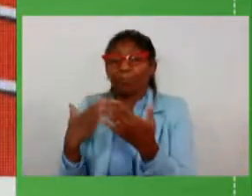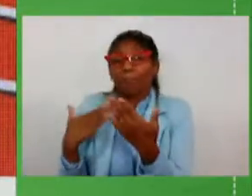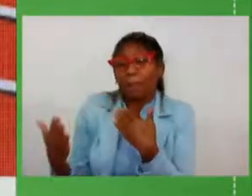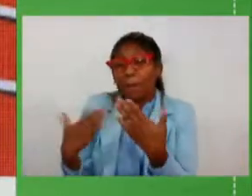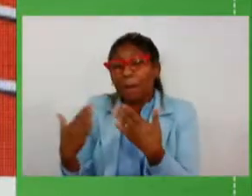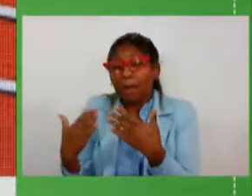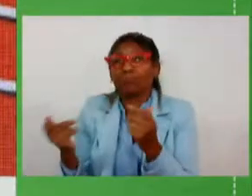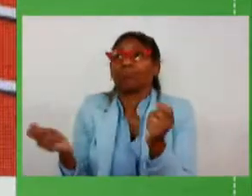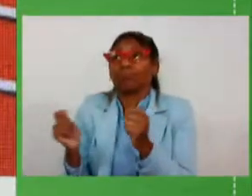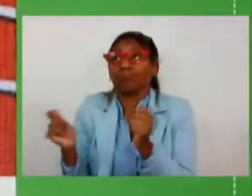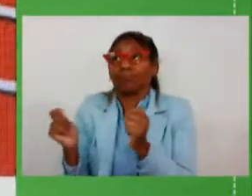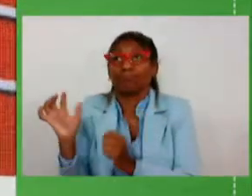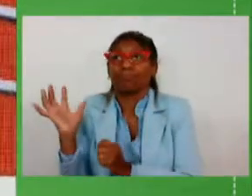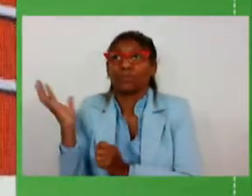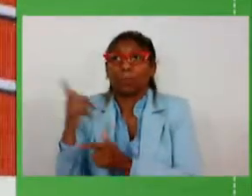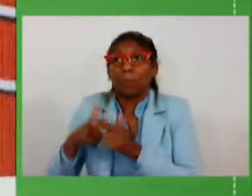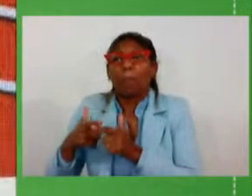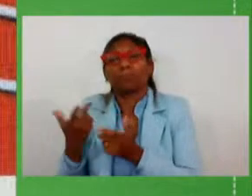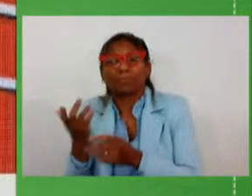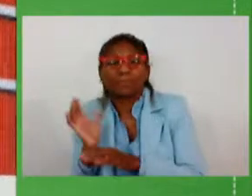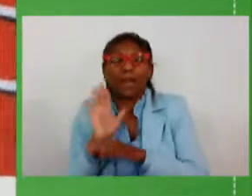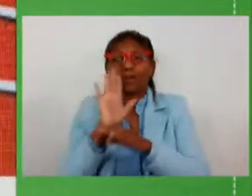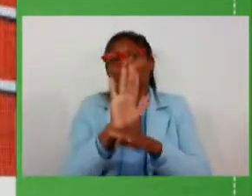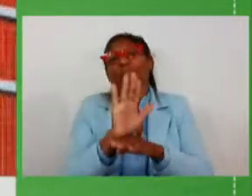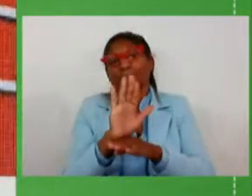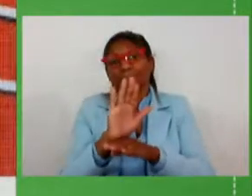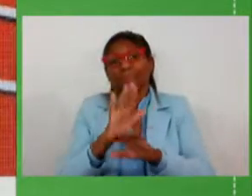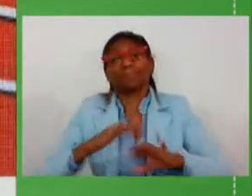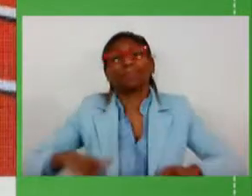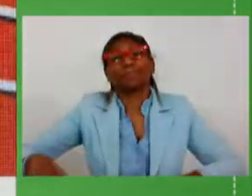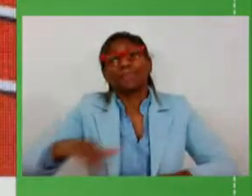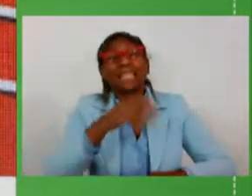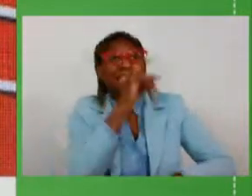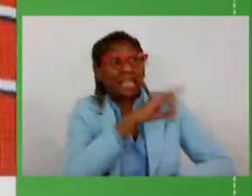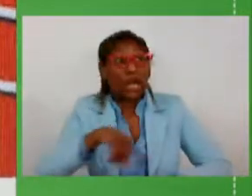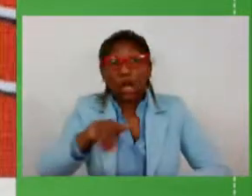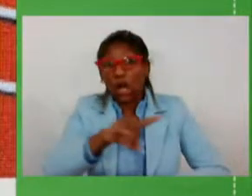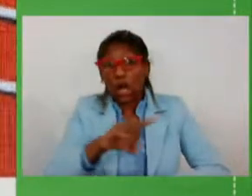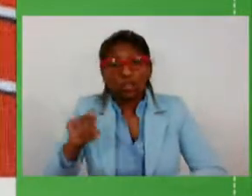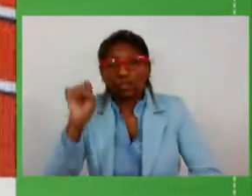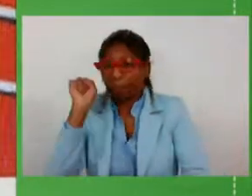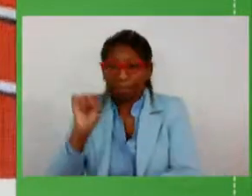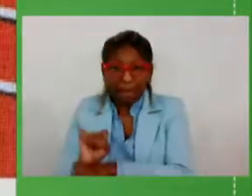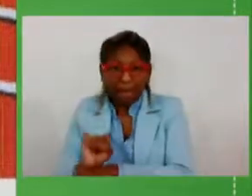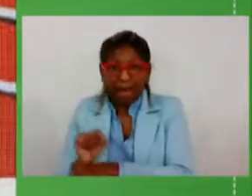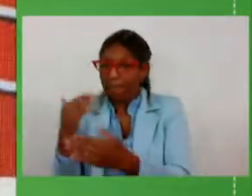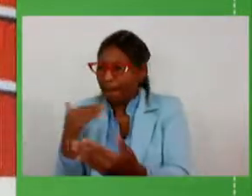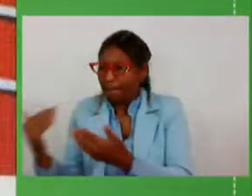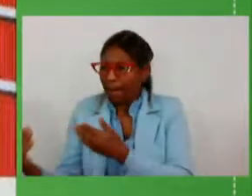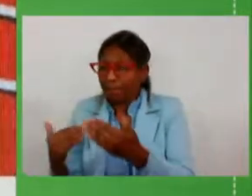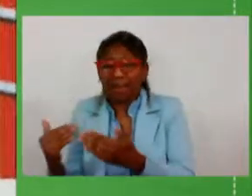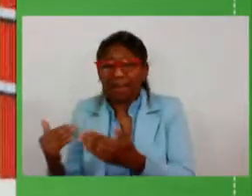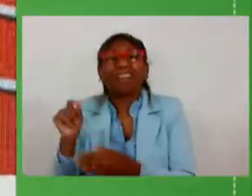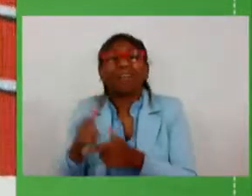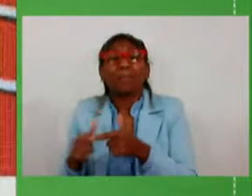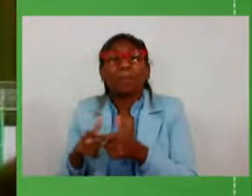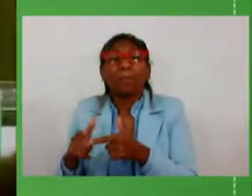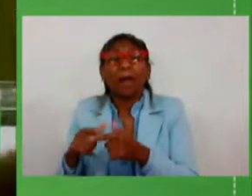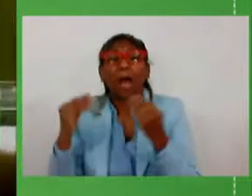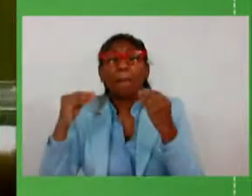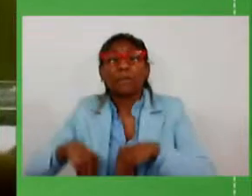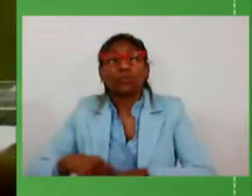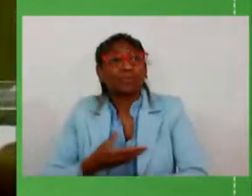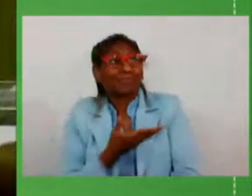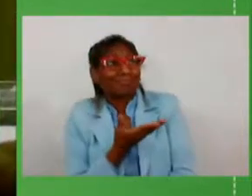acharmos saídas para o Rio Grande quem paga o preço não somos nós individualmente mas é a população gaúcha e houve esse